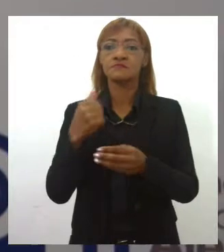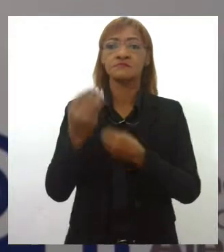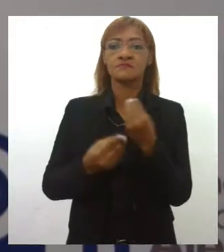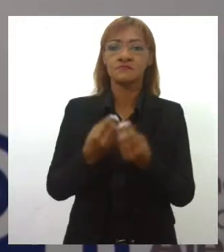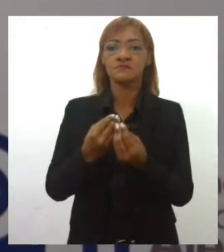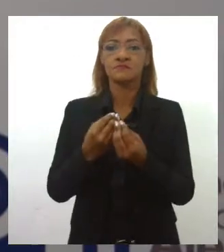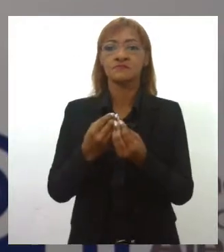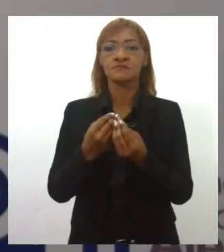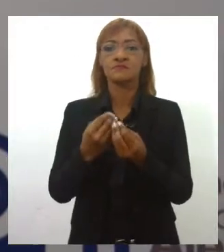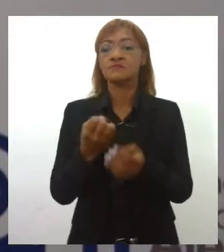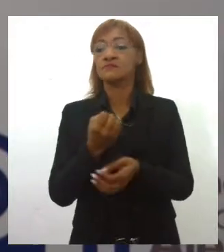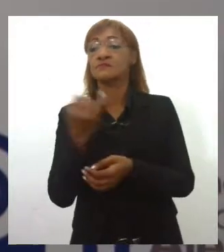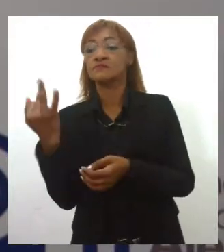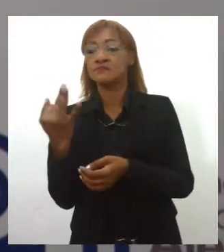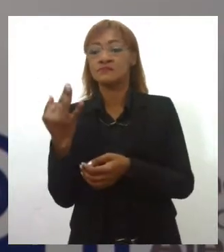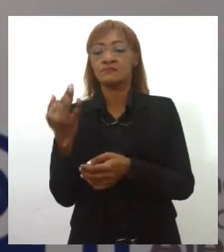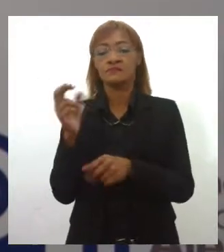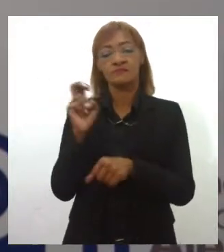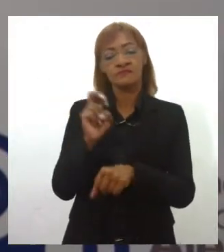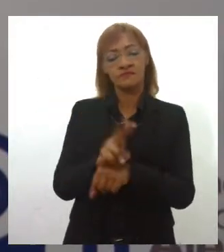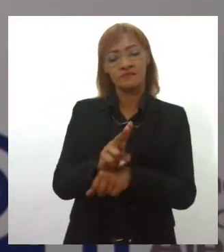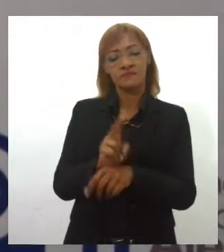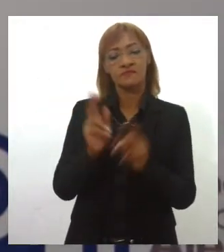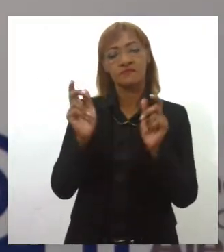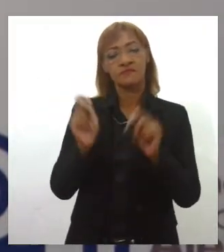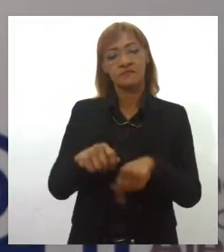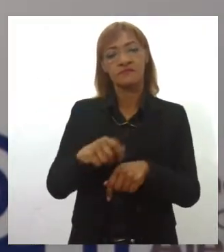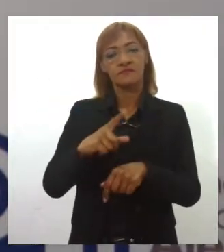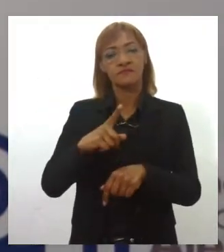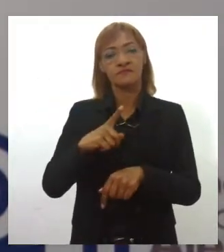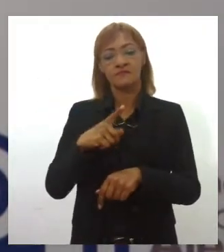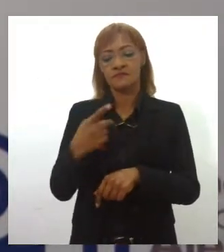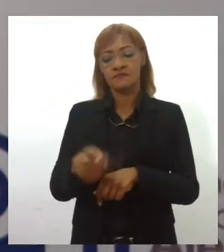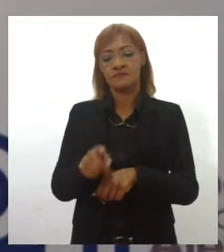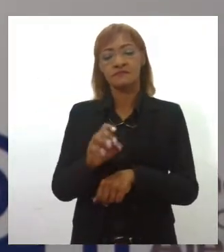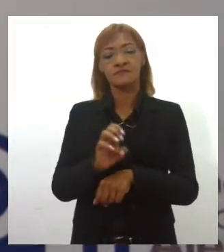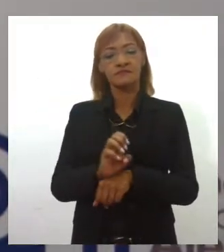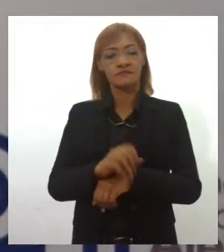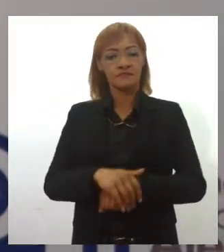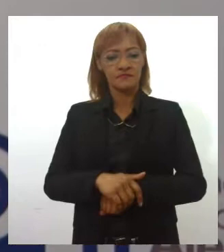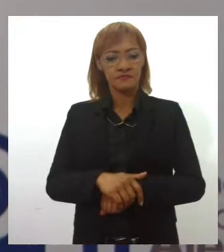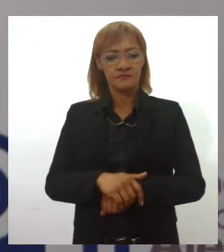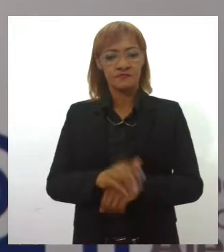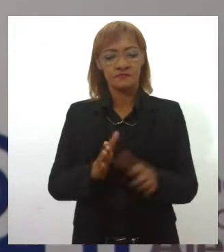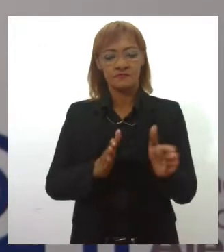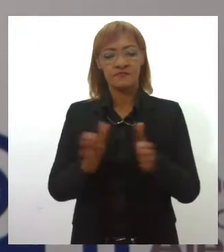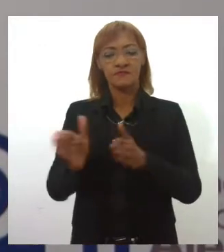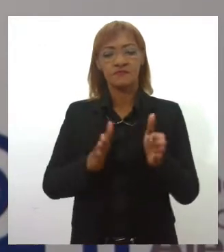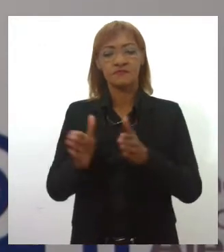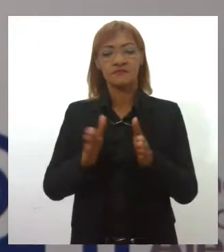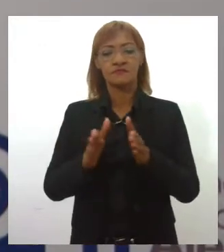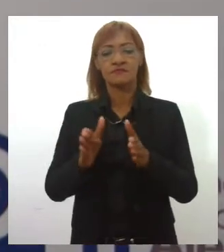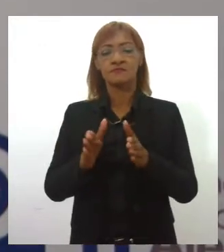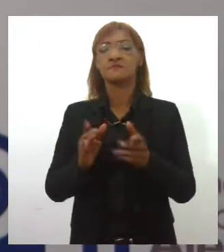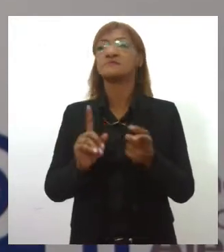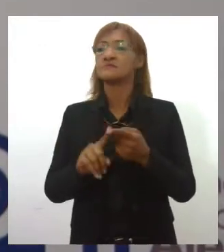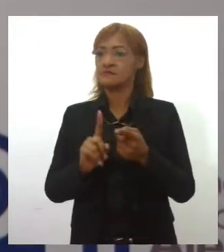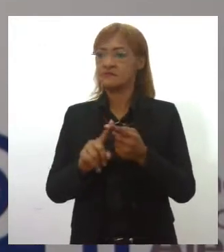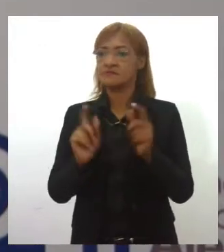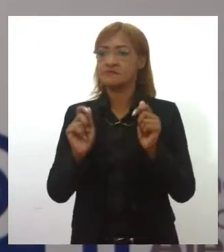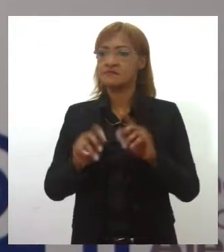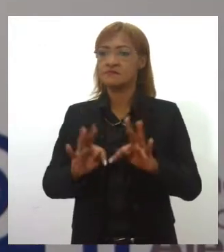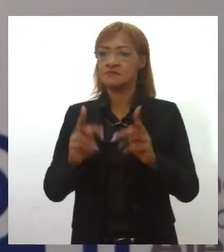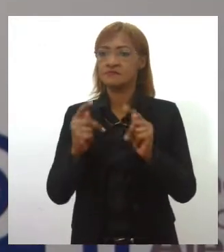quantos empregos a gente vai estar gerando dentro do Estado e o período no qual a gente vai estar atendendo toda essa